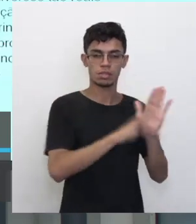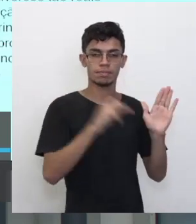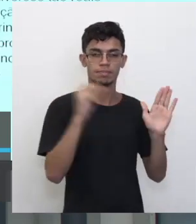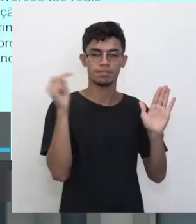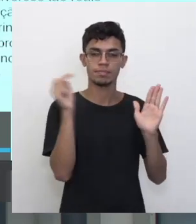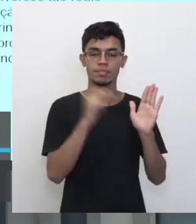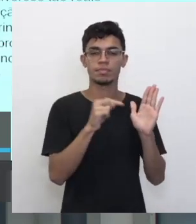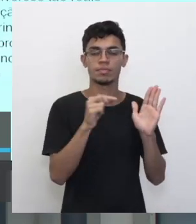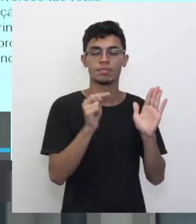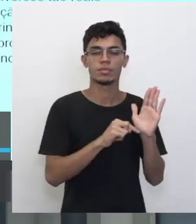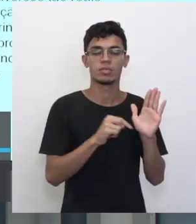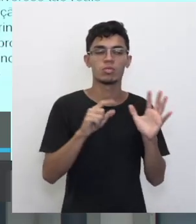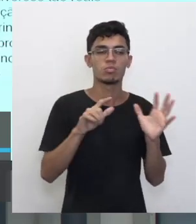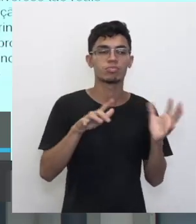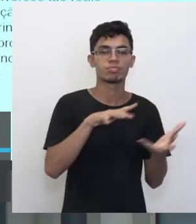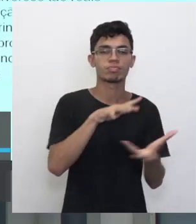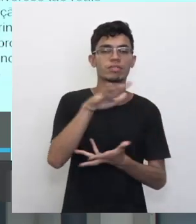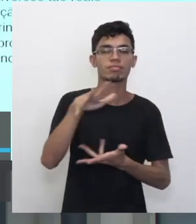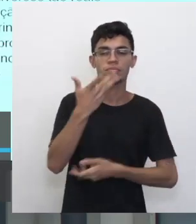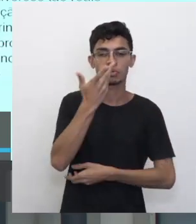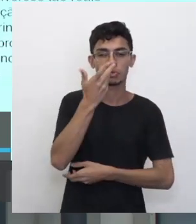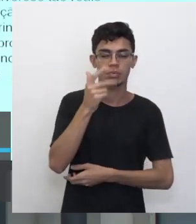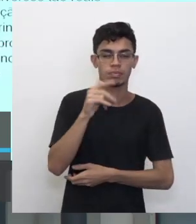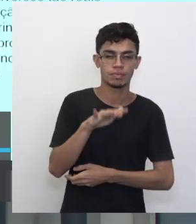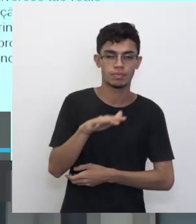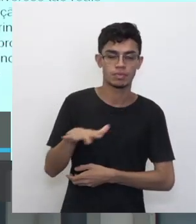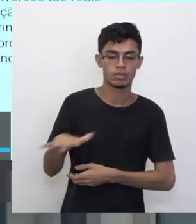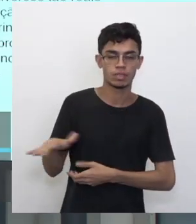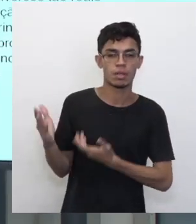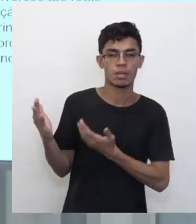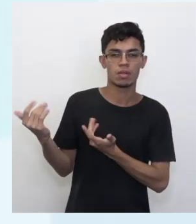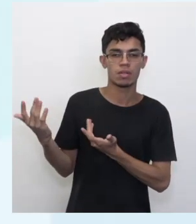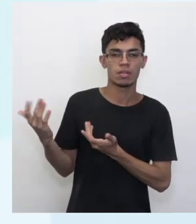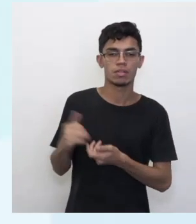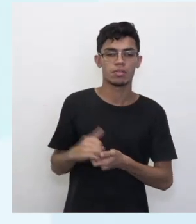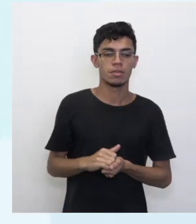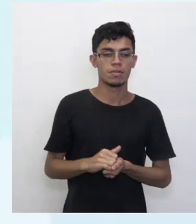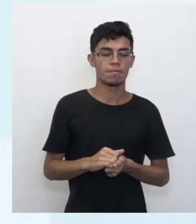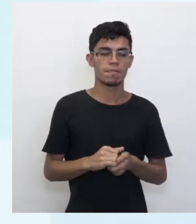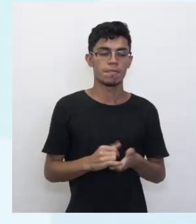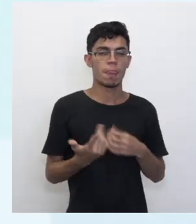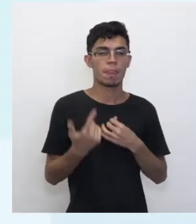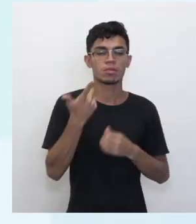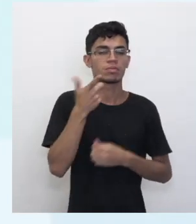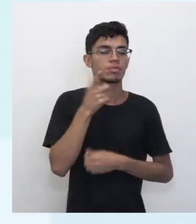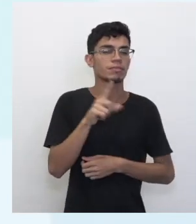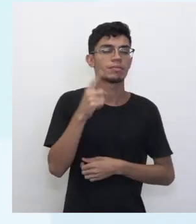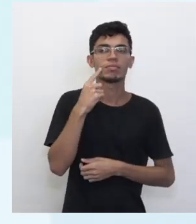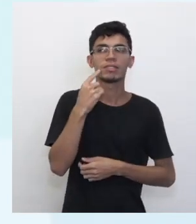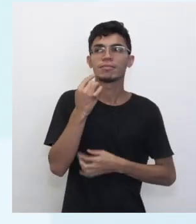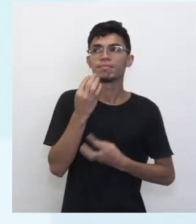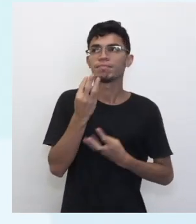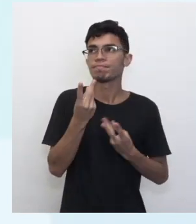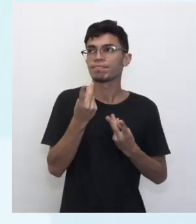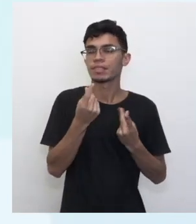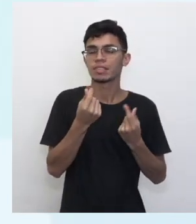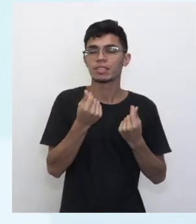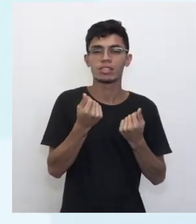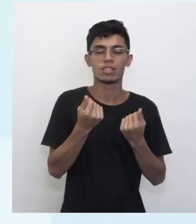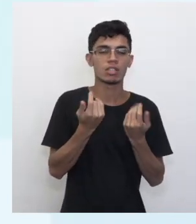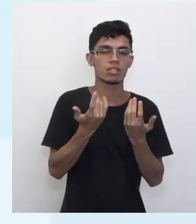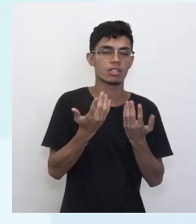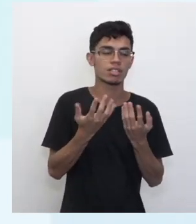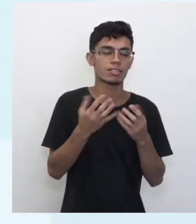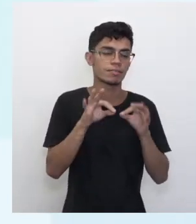todo para o universo da infância, está certo? Olha só, mais aqui. Dava para ver a ingenuidade e a inocência